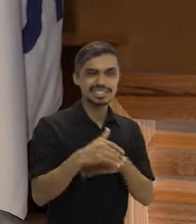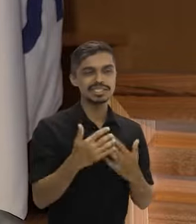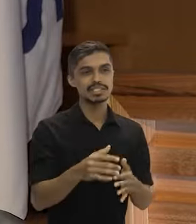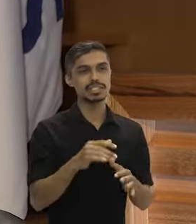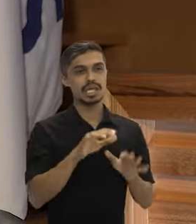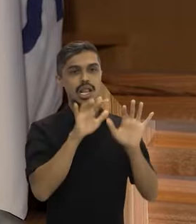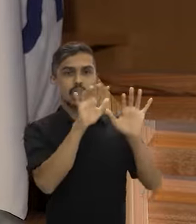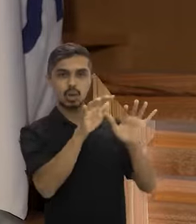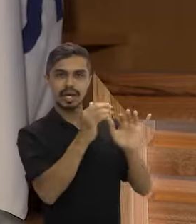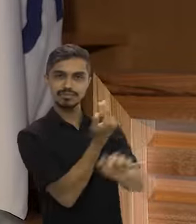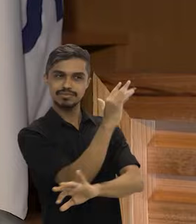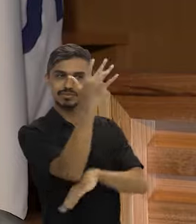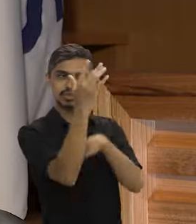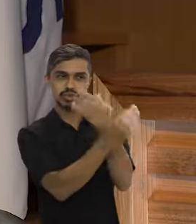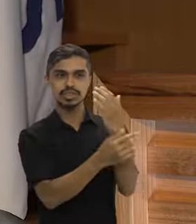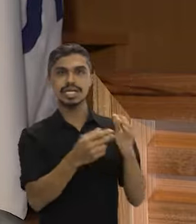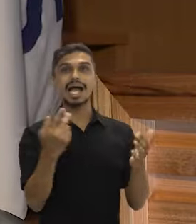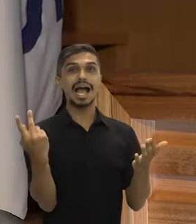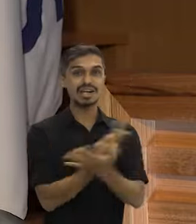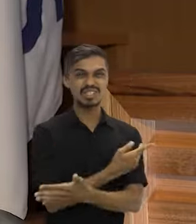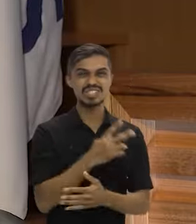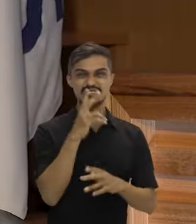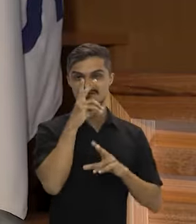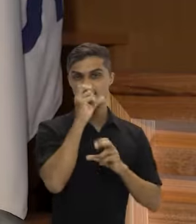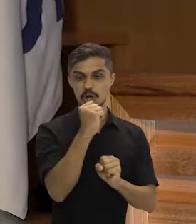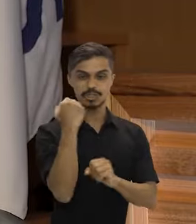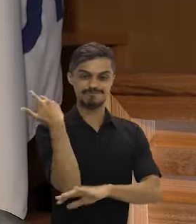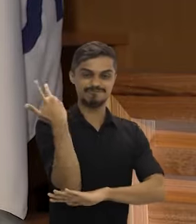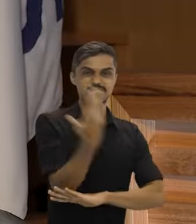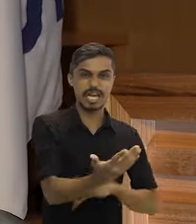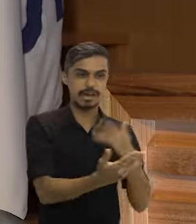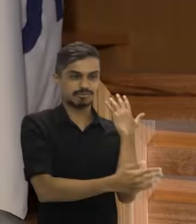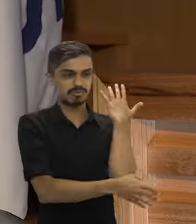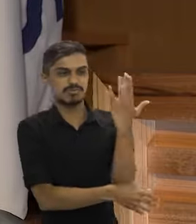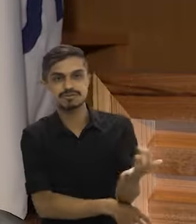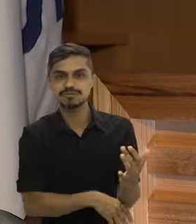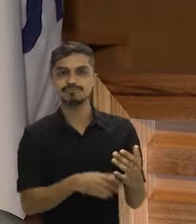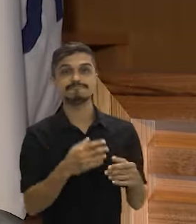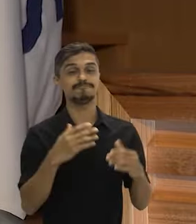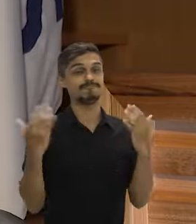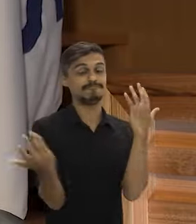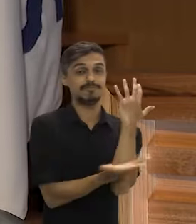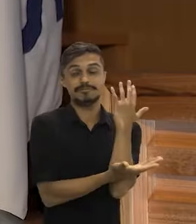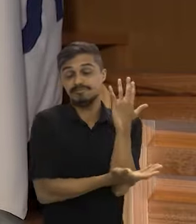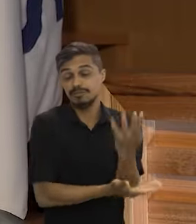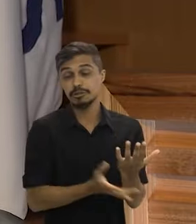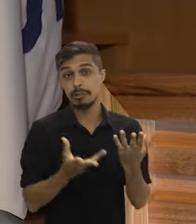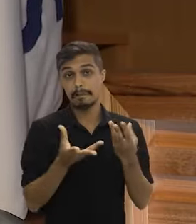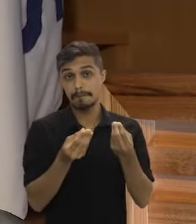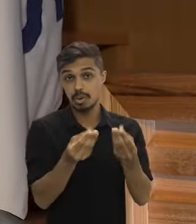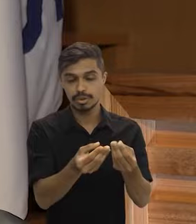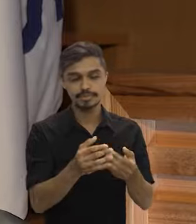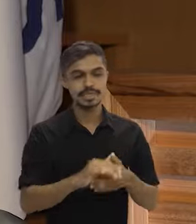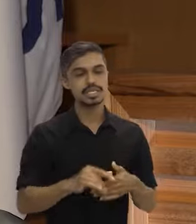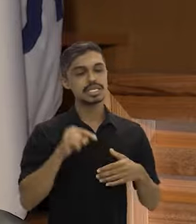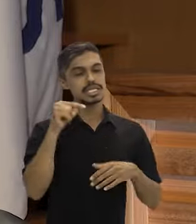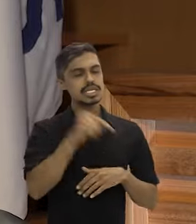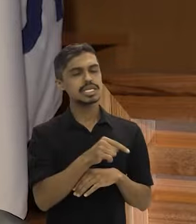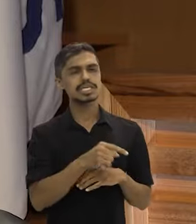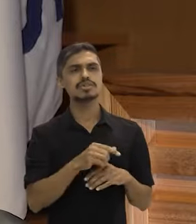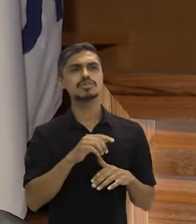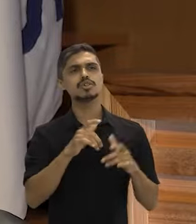território, a região da floresta onde o desmatamento acontece, ou mais intensamente acontece, numa